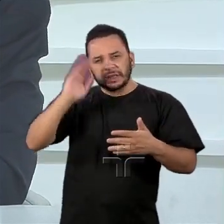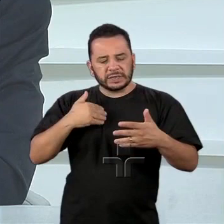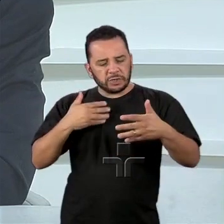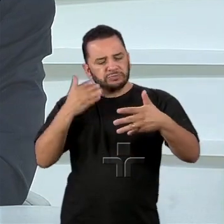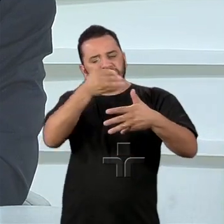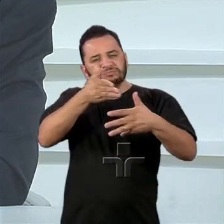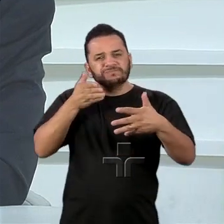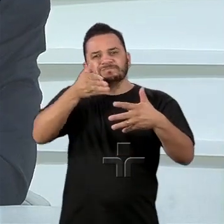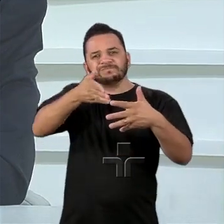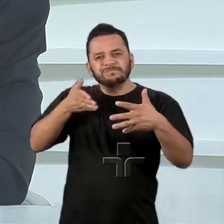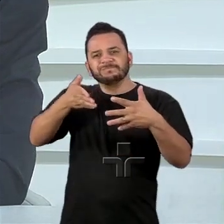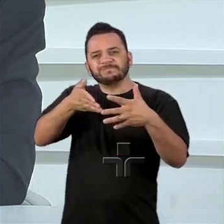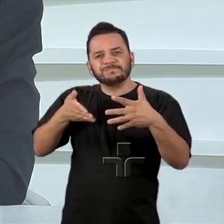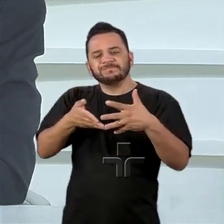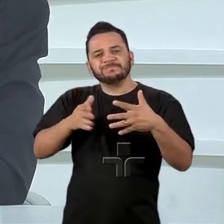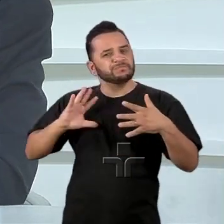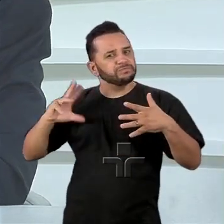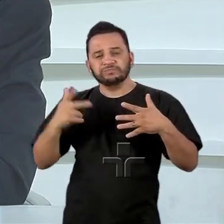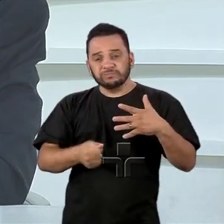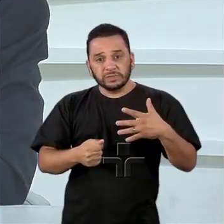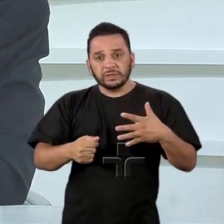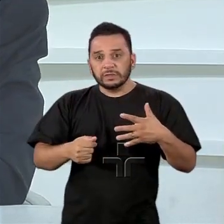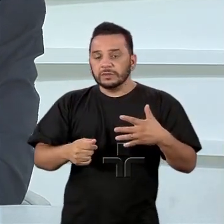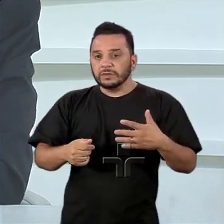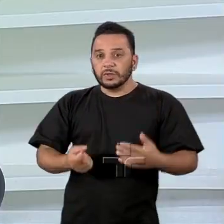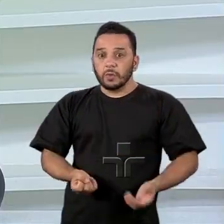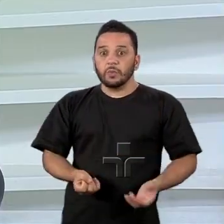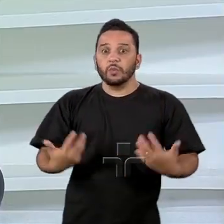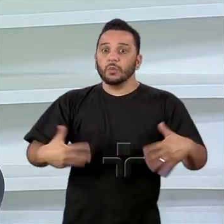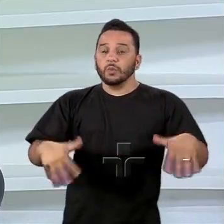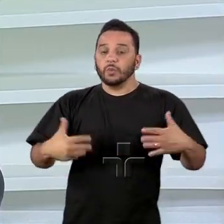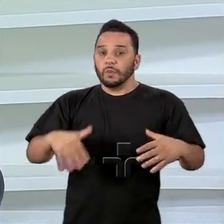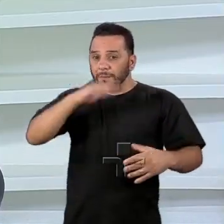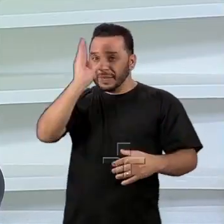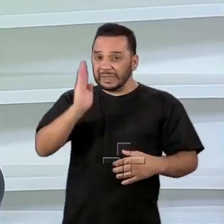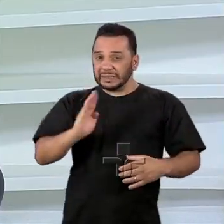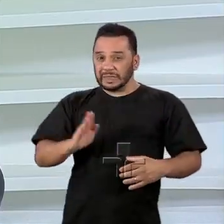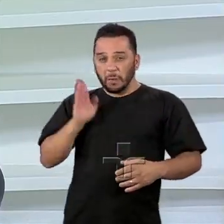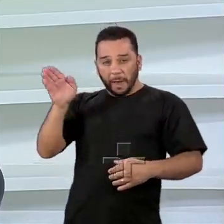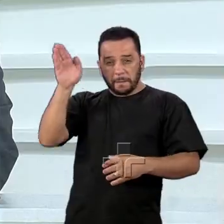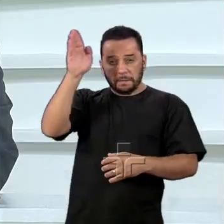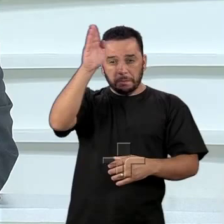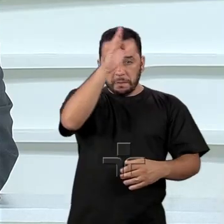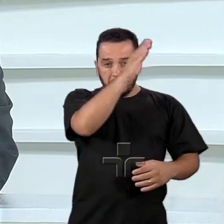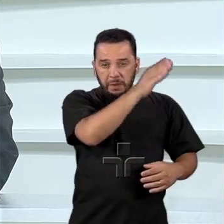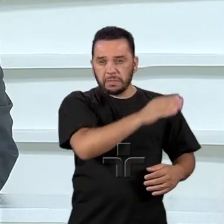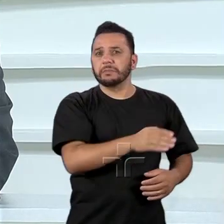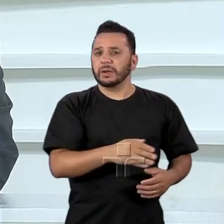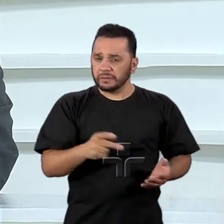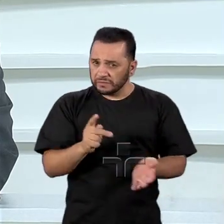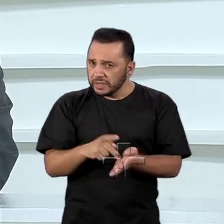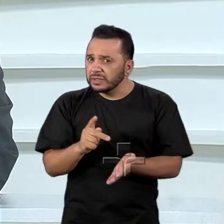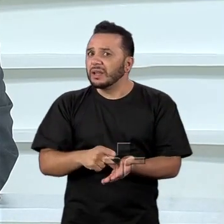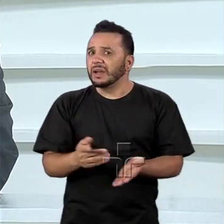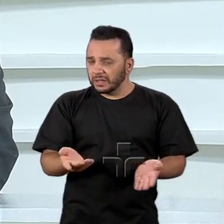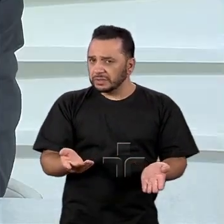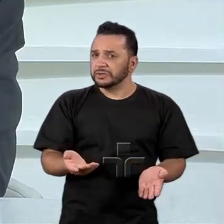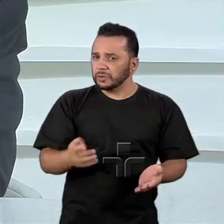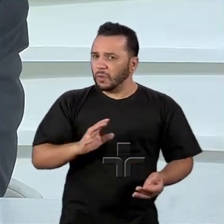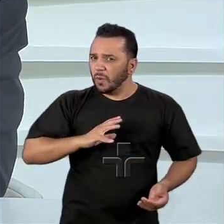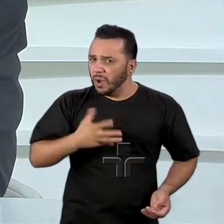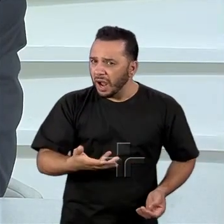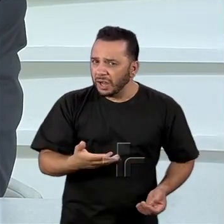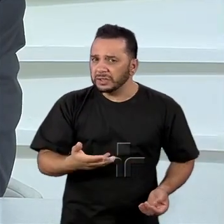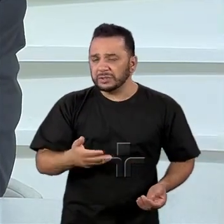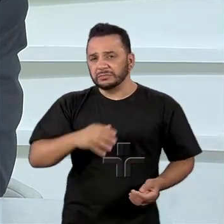Muitas vezes até ocupando tantos lugares que a gente tinha nem condições de acompanhar a formula política em todas. Mas era muito ousada, mas a